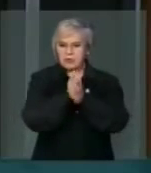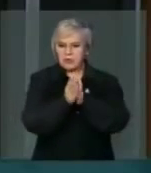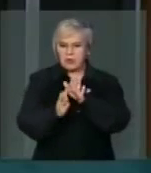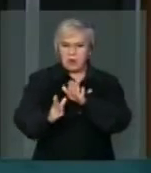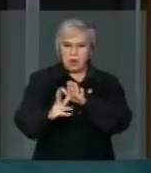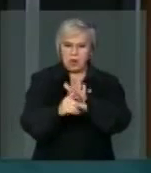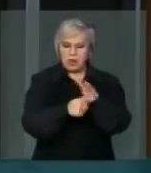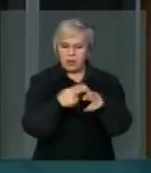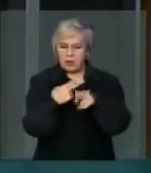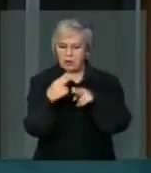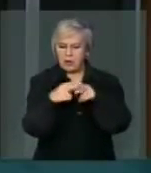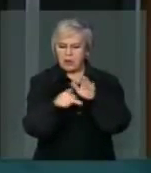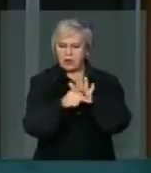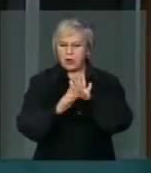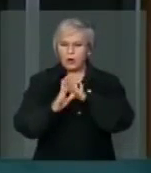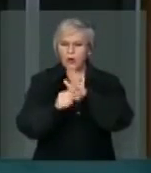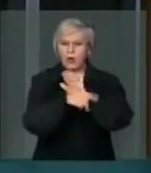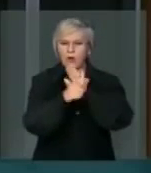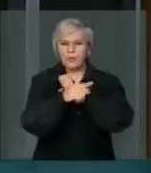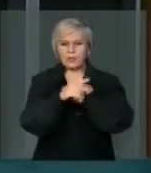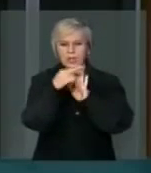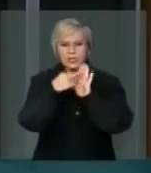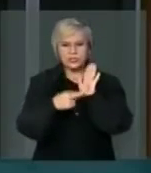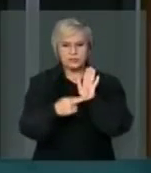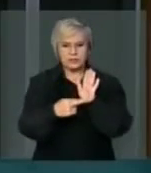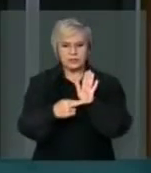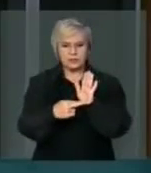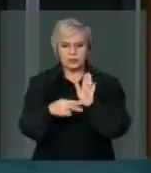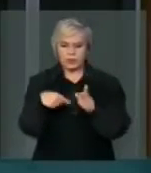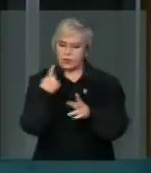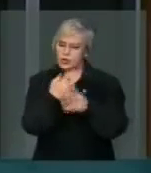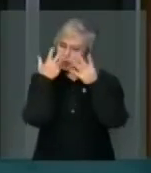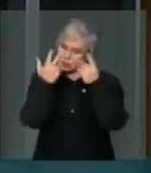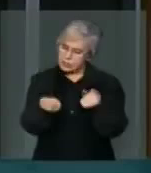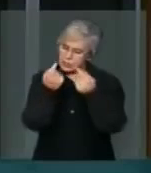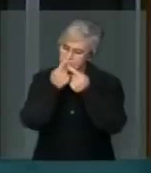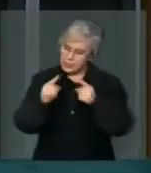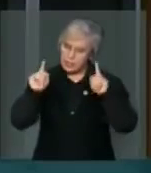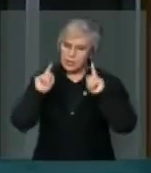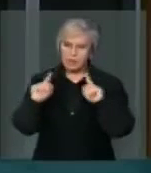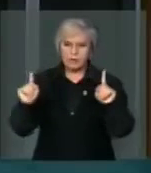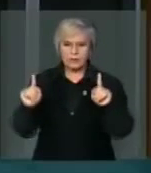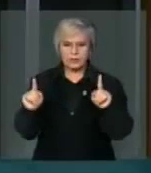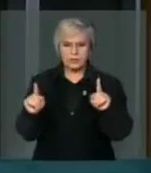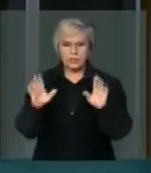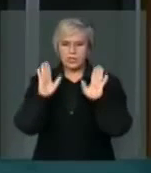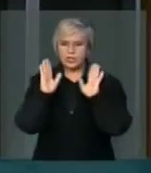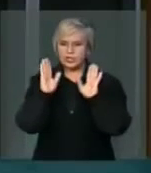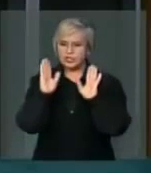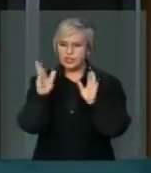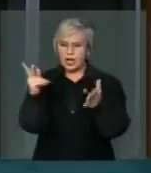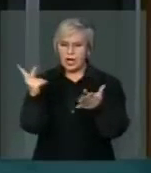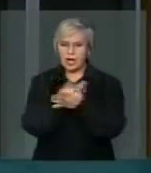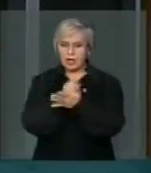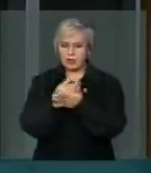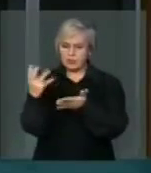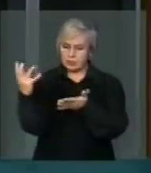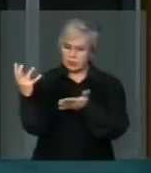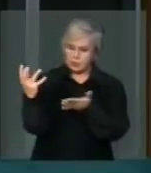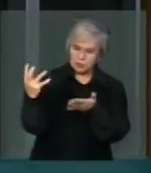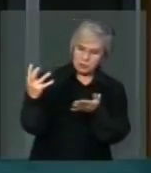na sociedade brasileira e na democracia. Inaceitável. Já se cometeu um golpe contra o